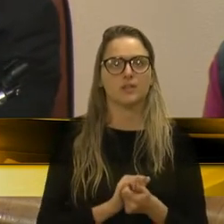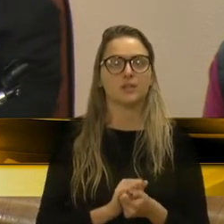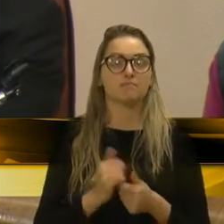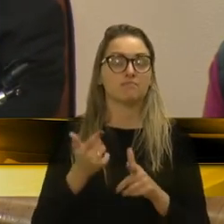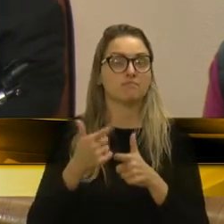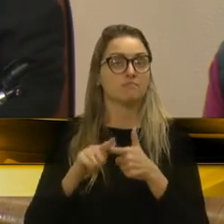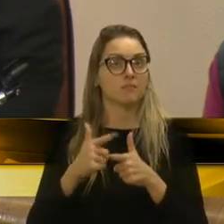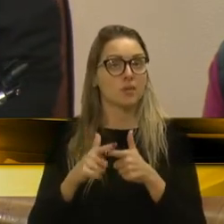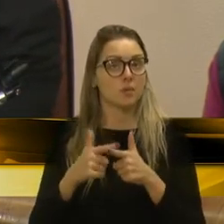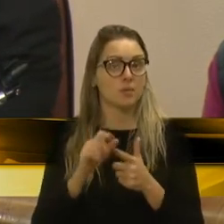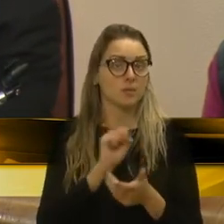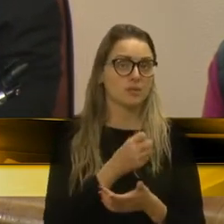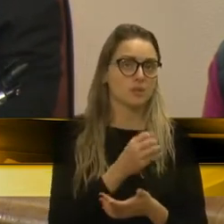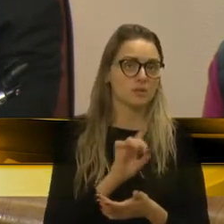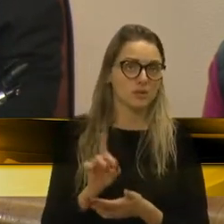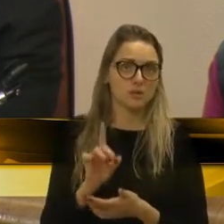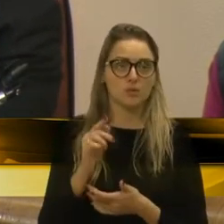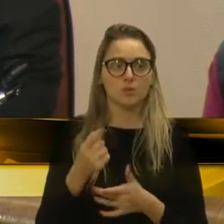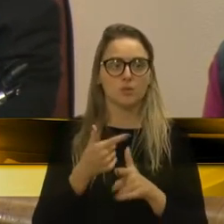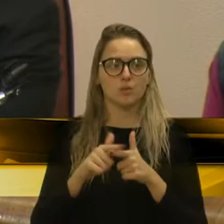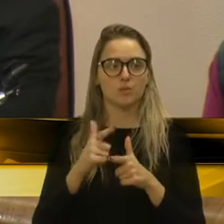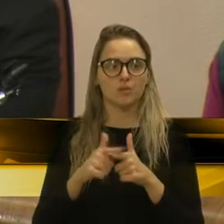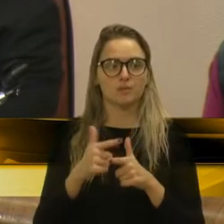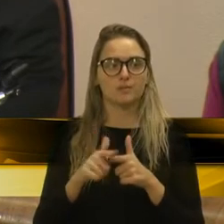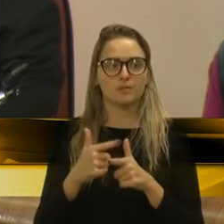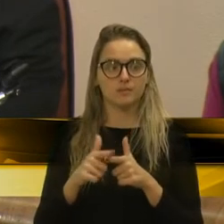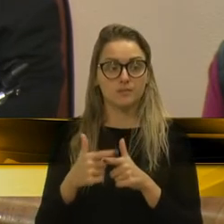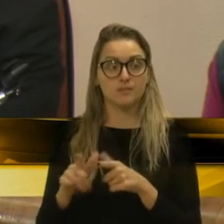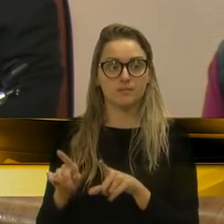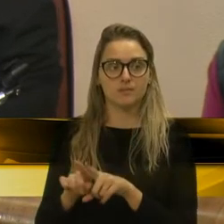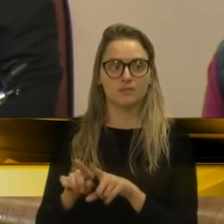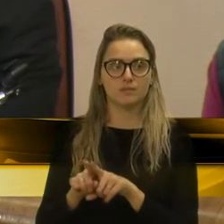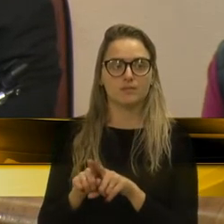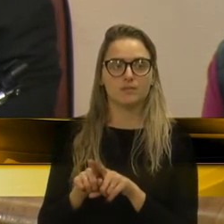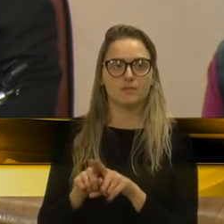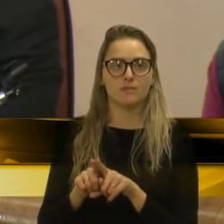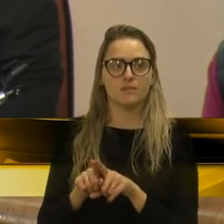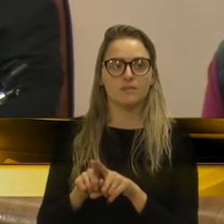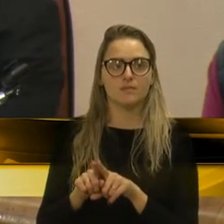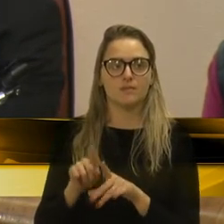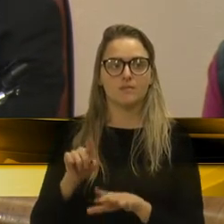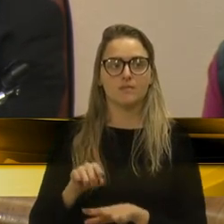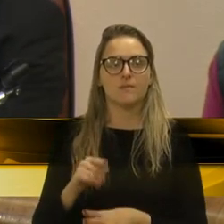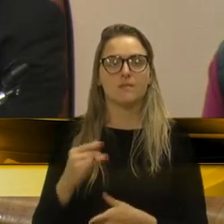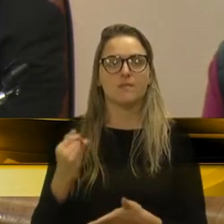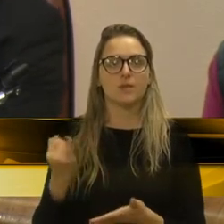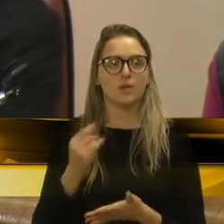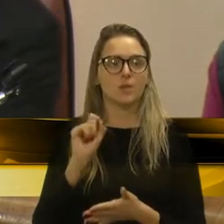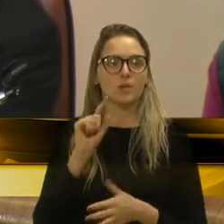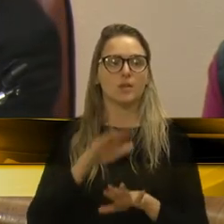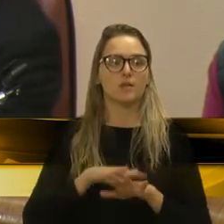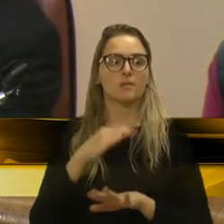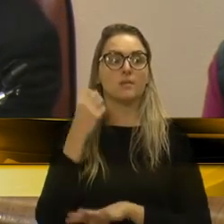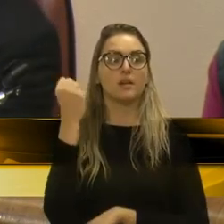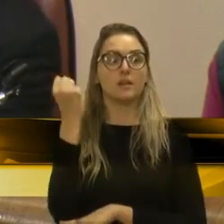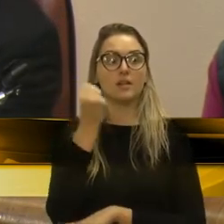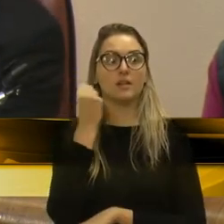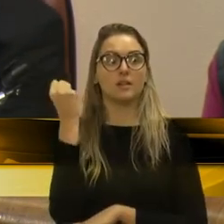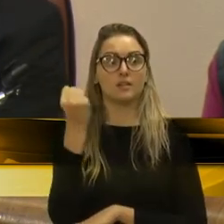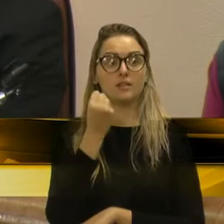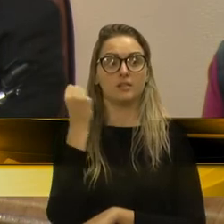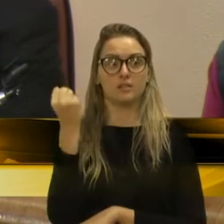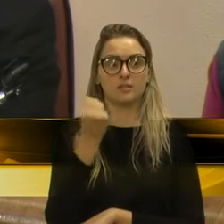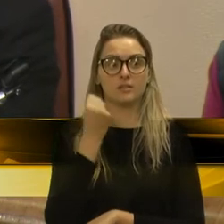Problema antigo ou não, pouco interessa. O problema é que tem uma situação aí. A vereadora está trazendo uma situação e mais grave do que essa questão de